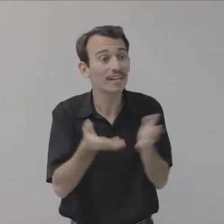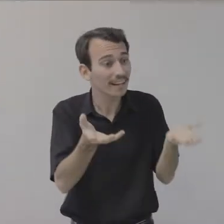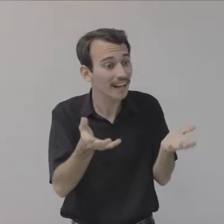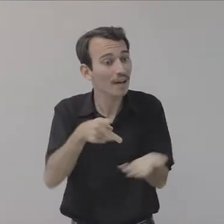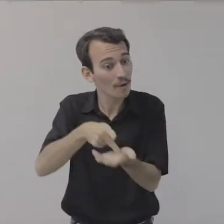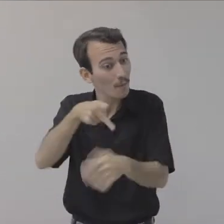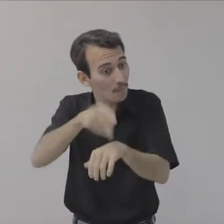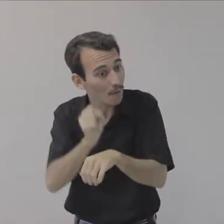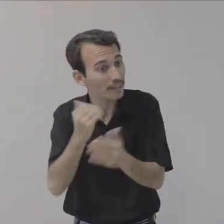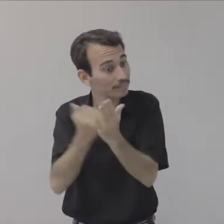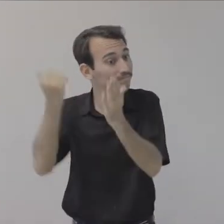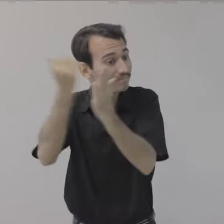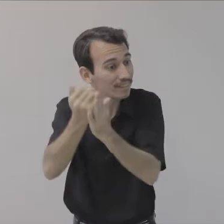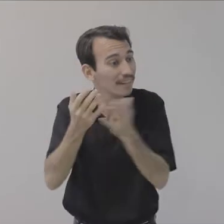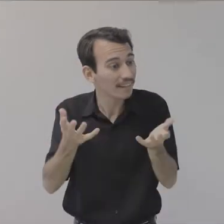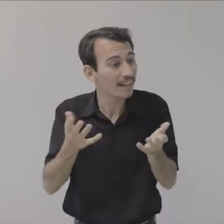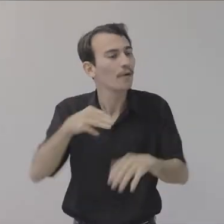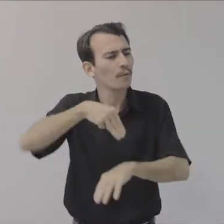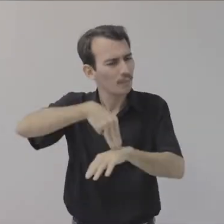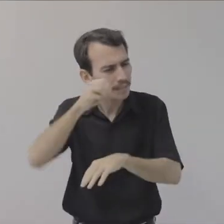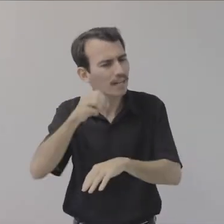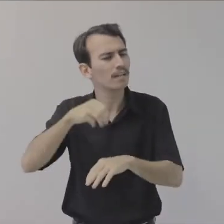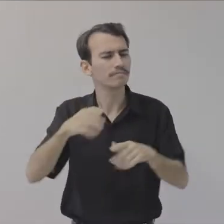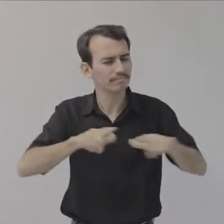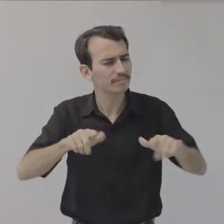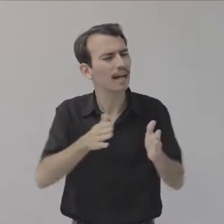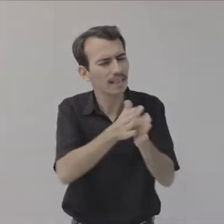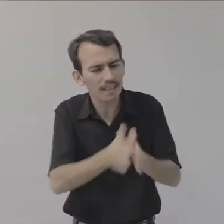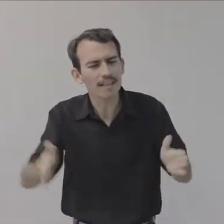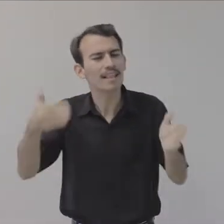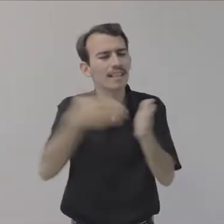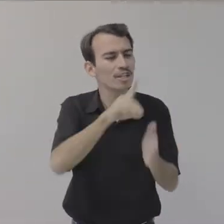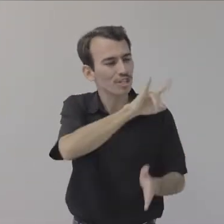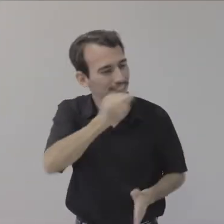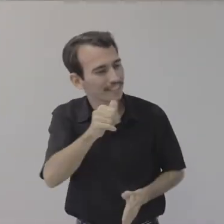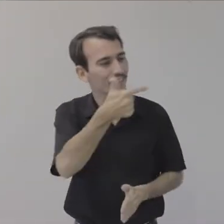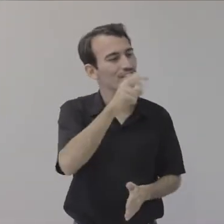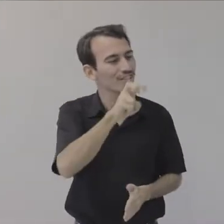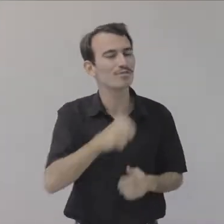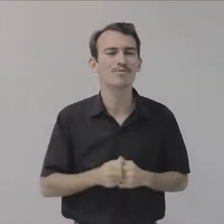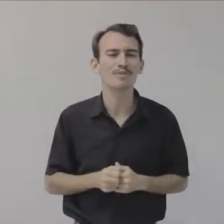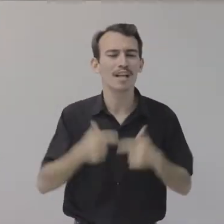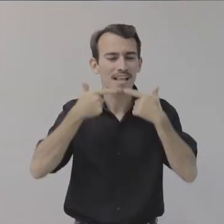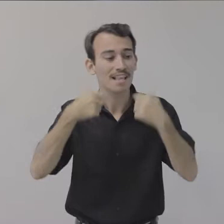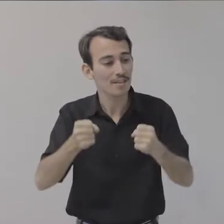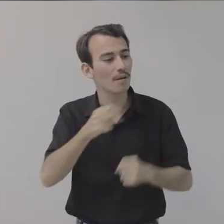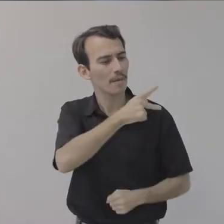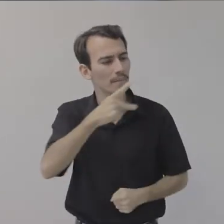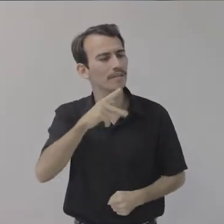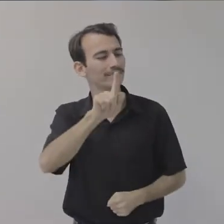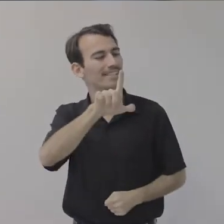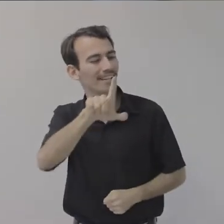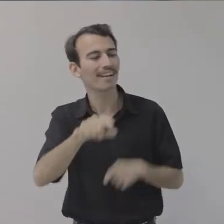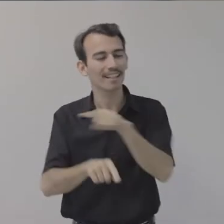25, o período de inscrição para o mestrado em Estudos Linguísticos, oferecido pelo Programa de Pós-Graduação em Linguística da UFIS. São